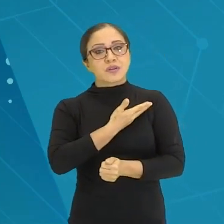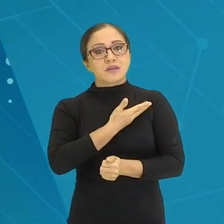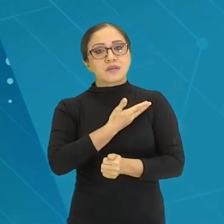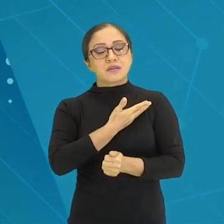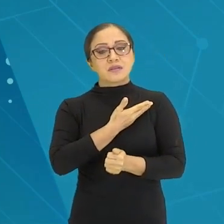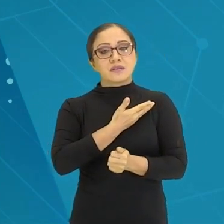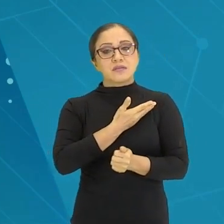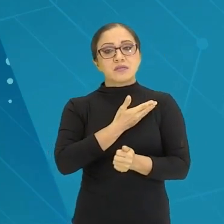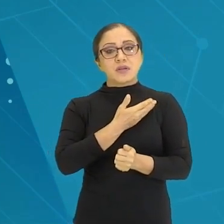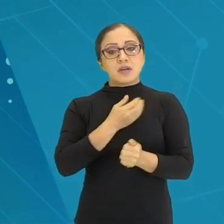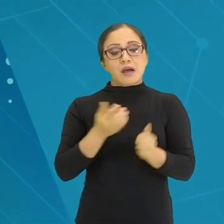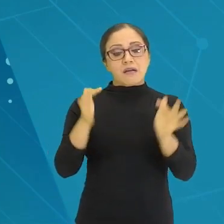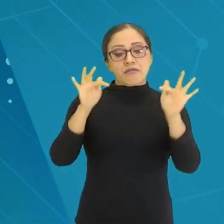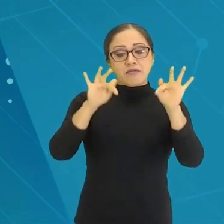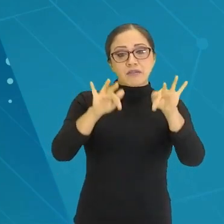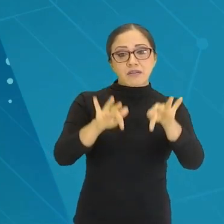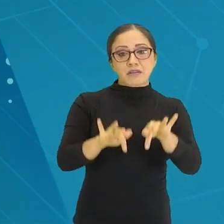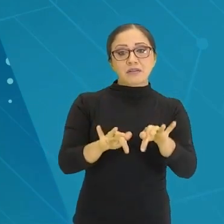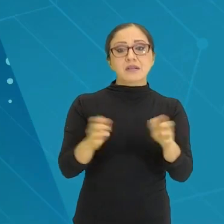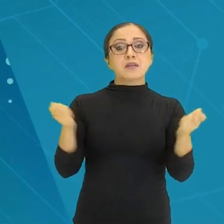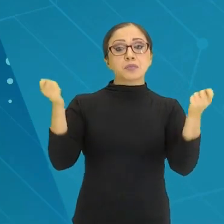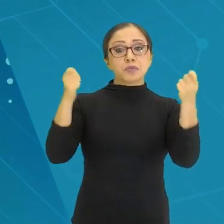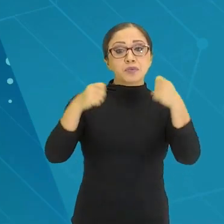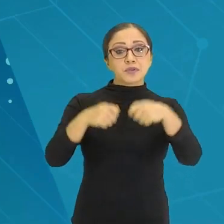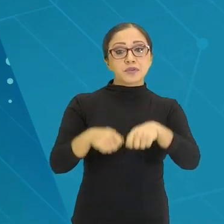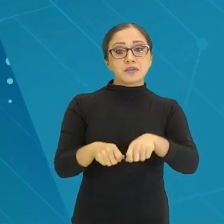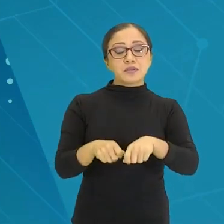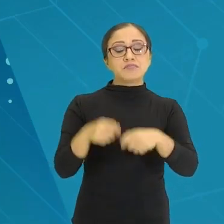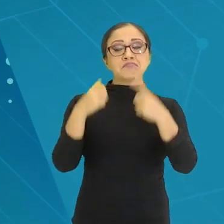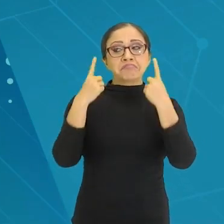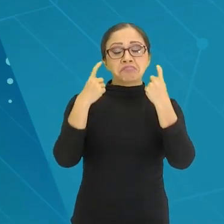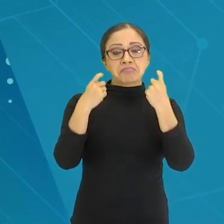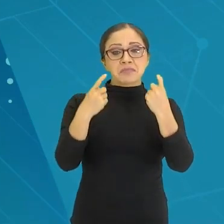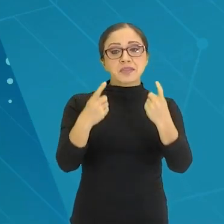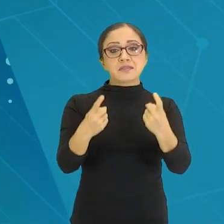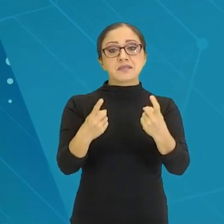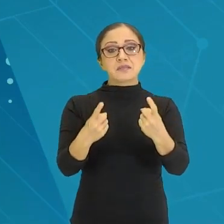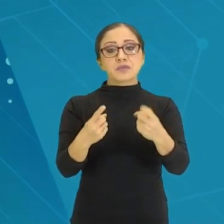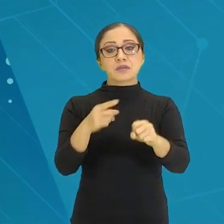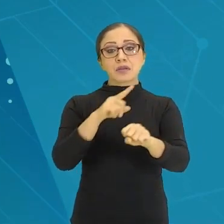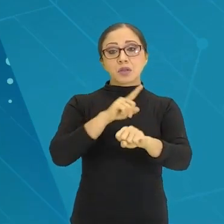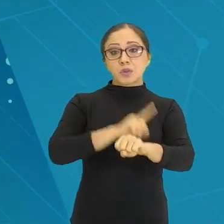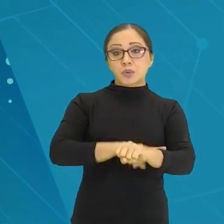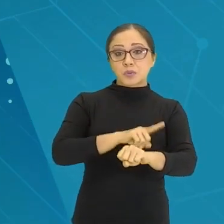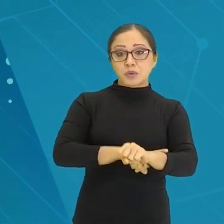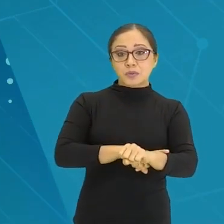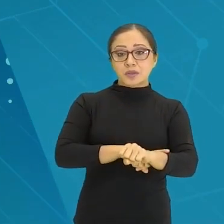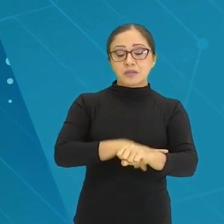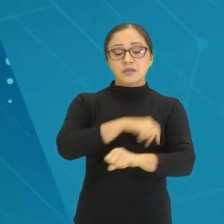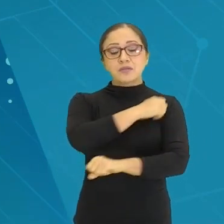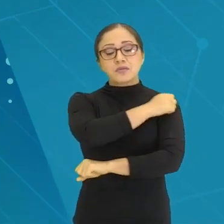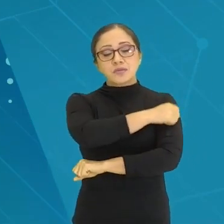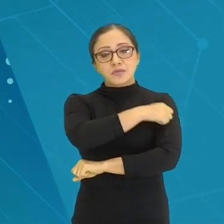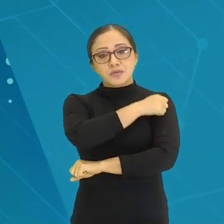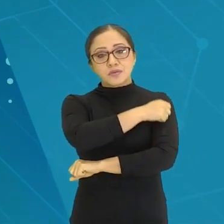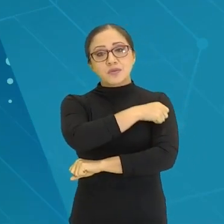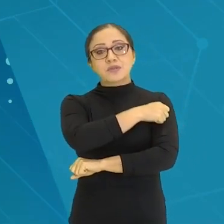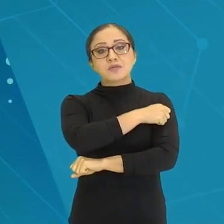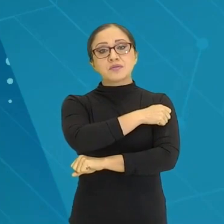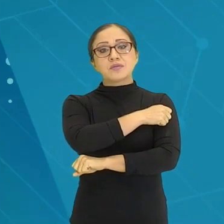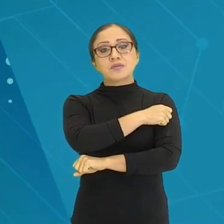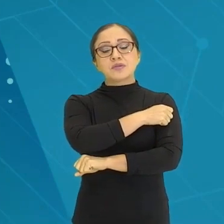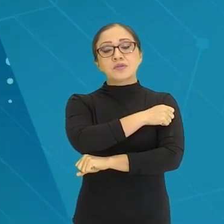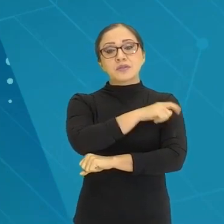ela é possível e é interessante, porque na hora que o aluno trabalha, esse é um outro aspecto importante,